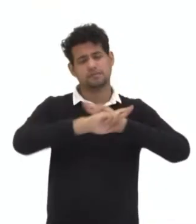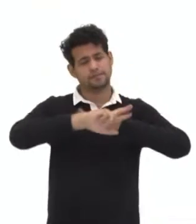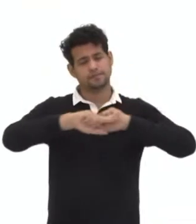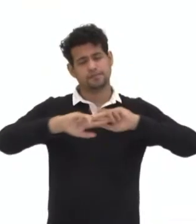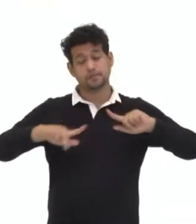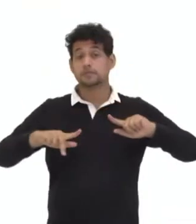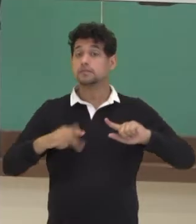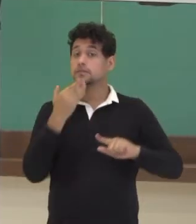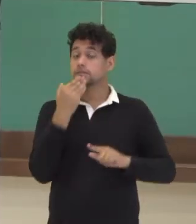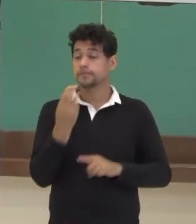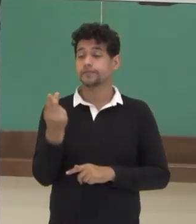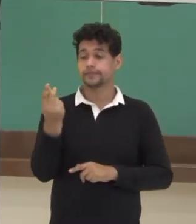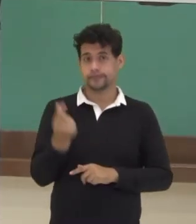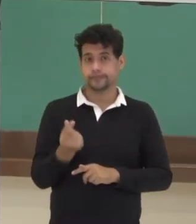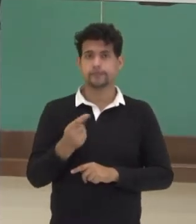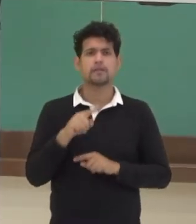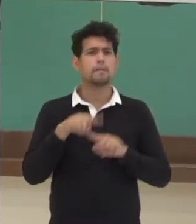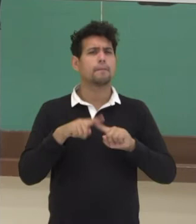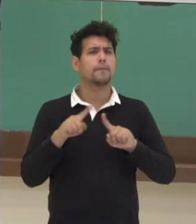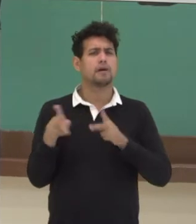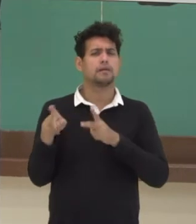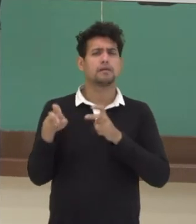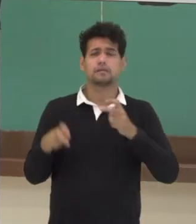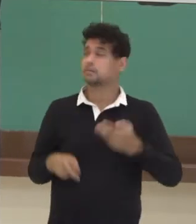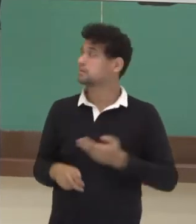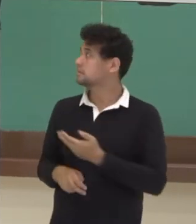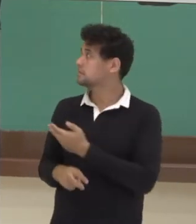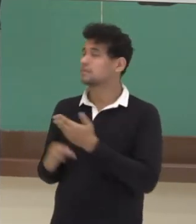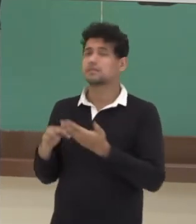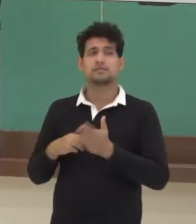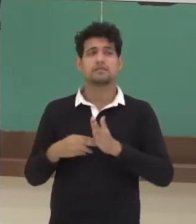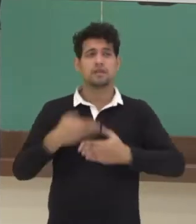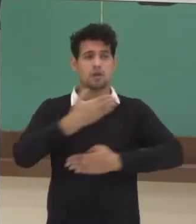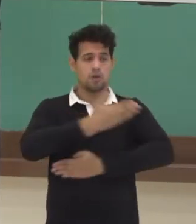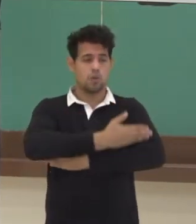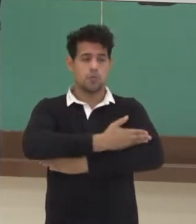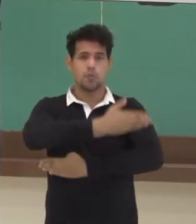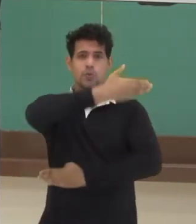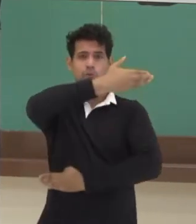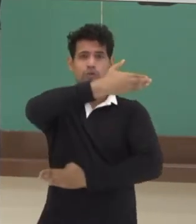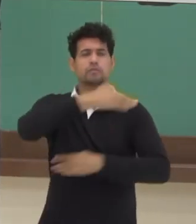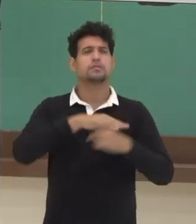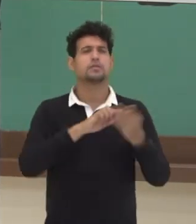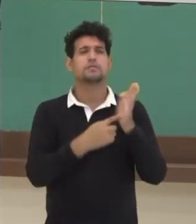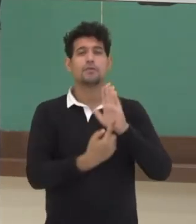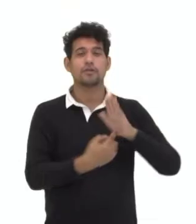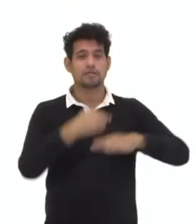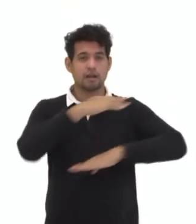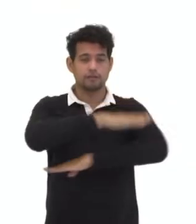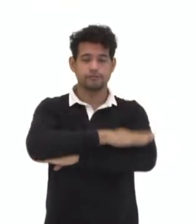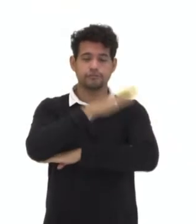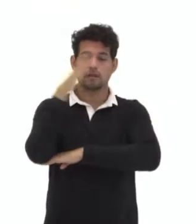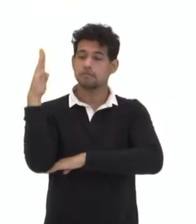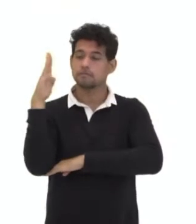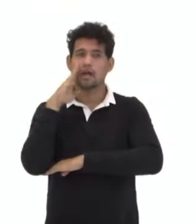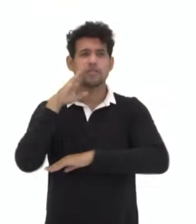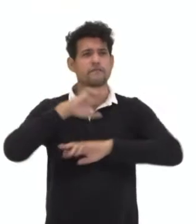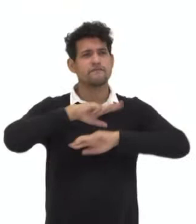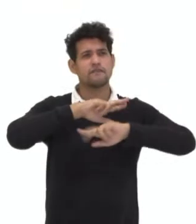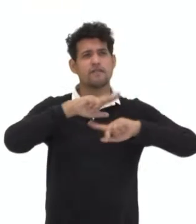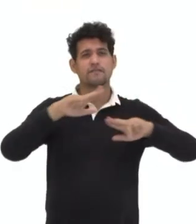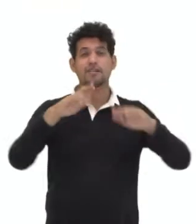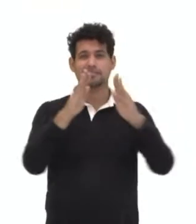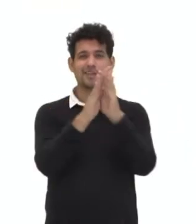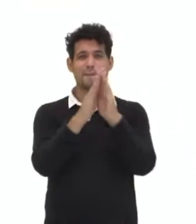solicita um orçamento. Perceba que aqui era um muro e quando ele mostra a janela, ele abre um leque de